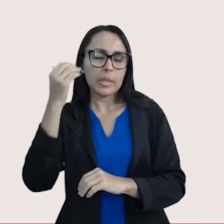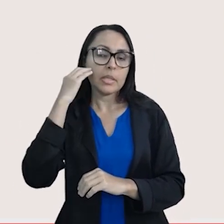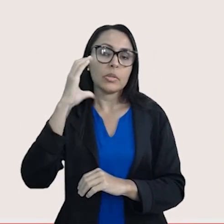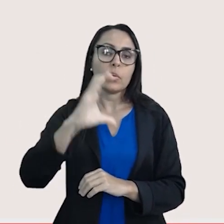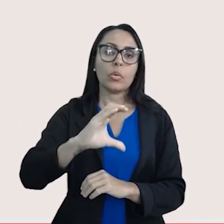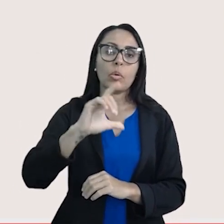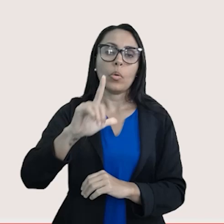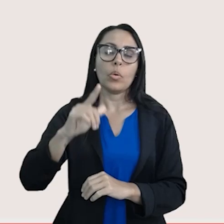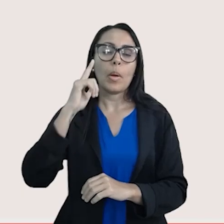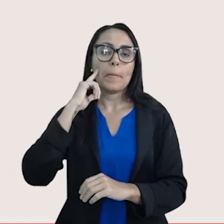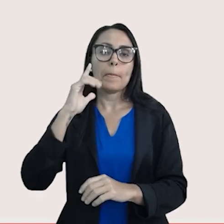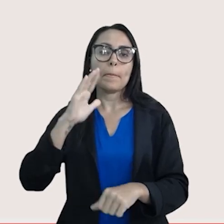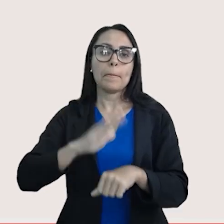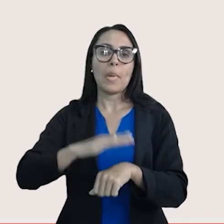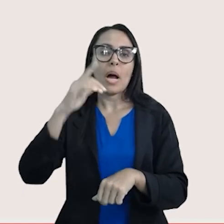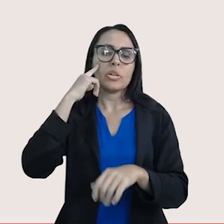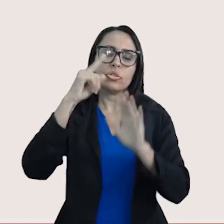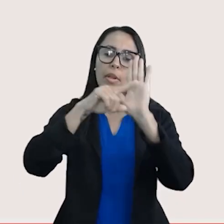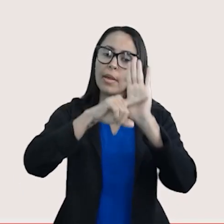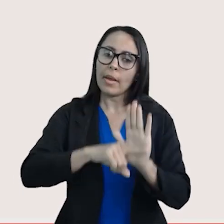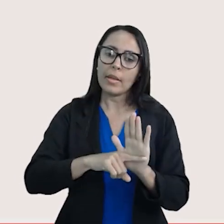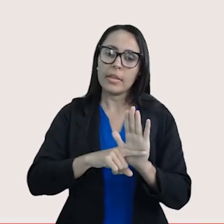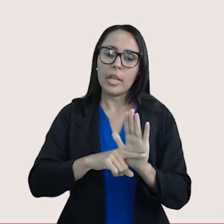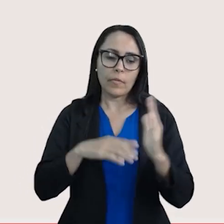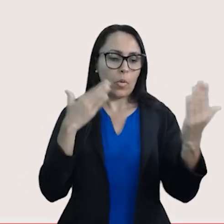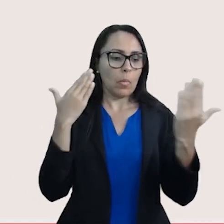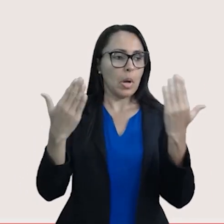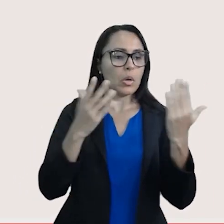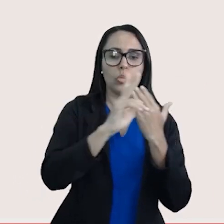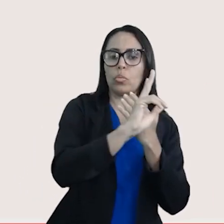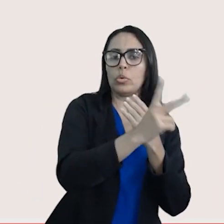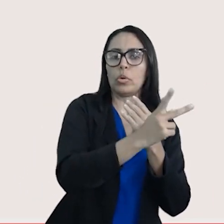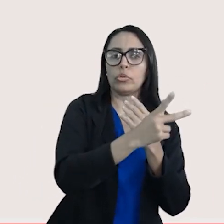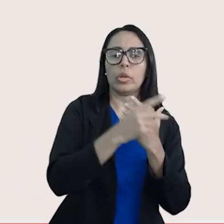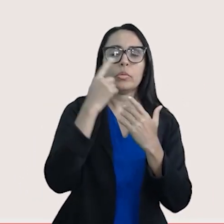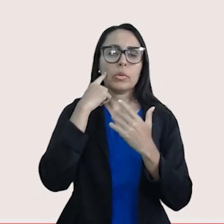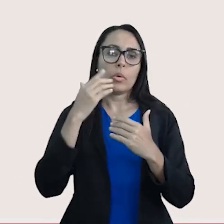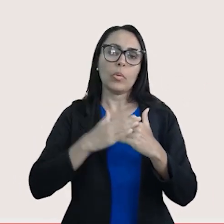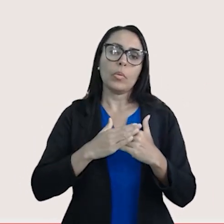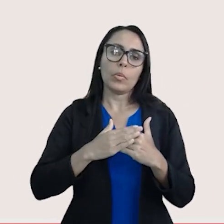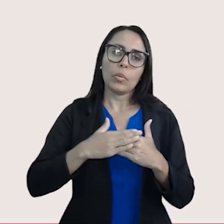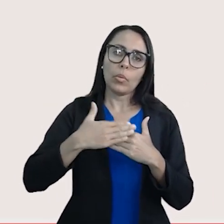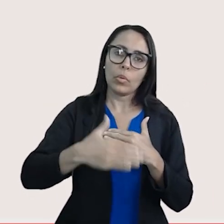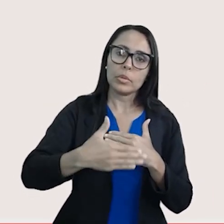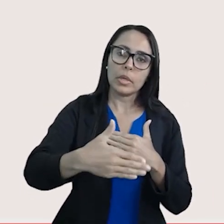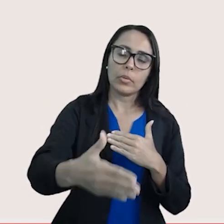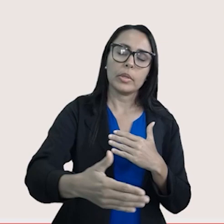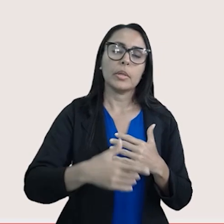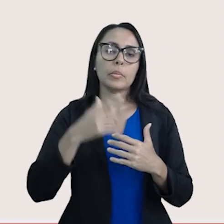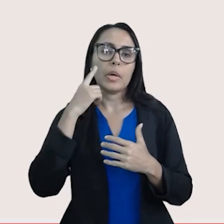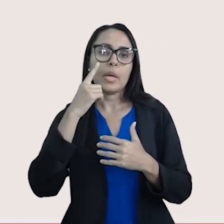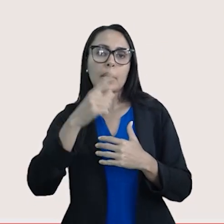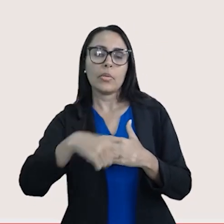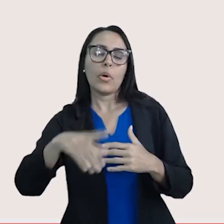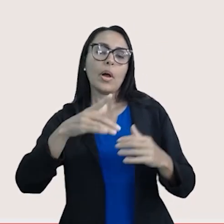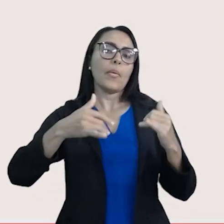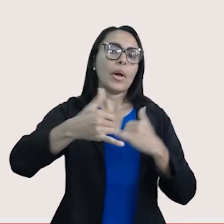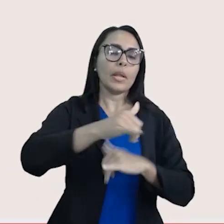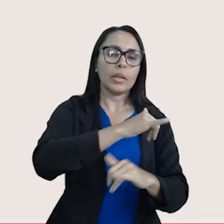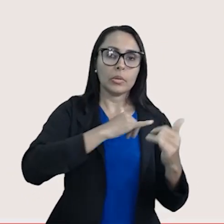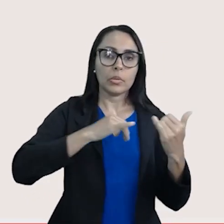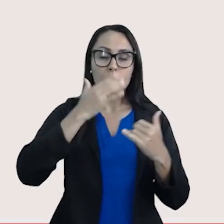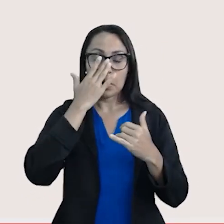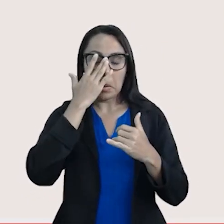cloro é mais eletronegativo que o hidrogênio. Consequentemente, a densidade eletrônica